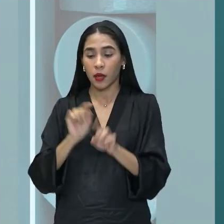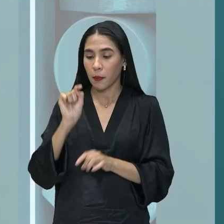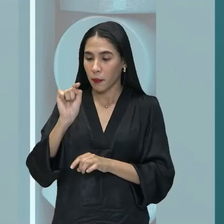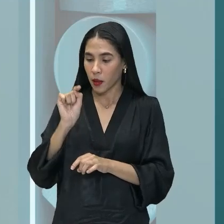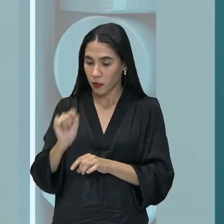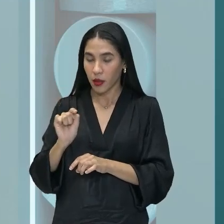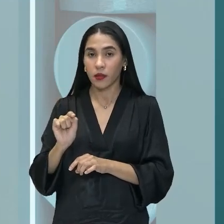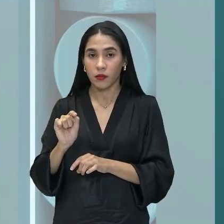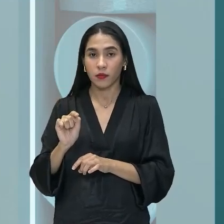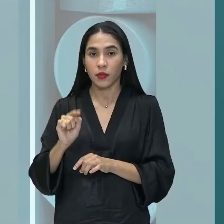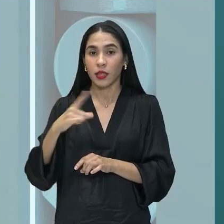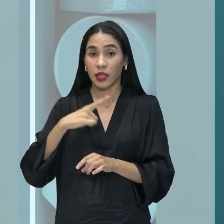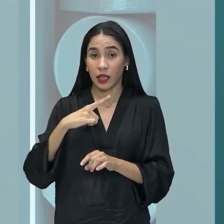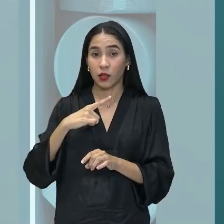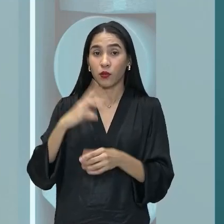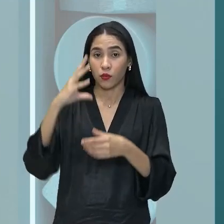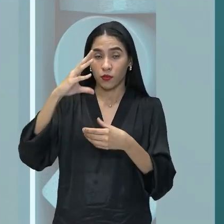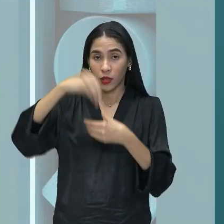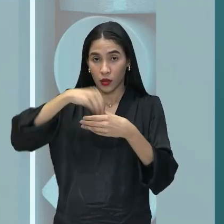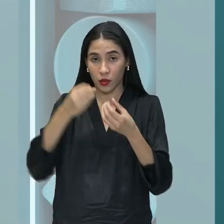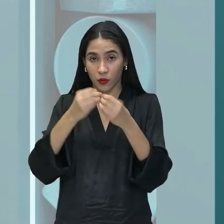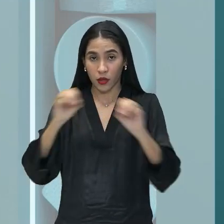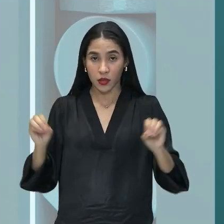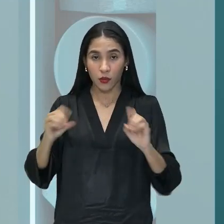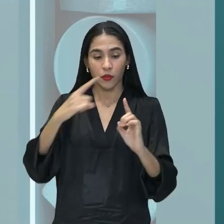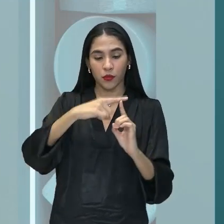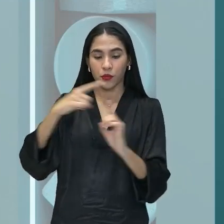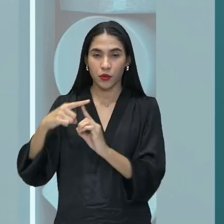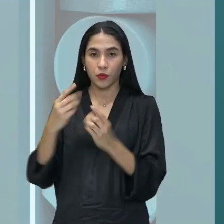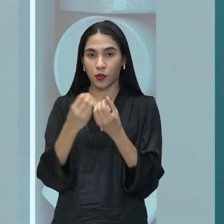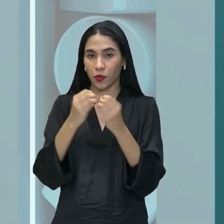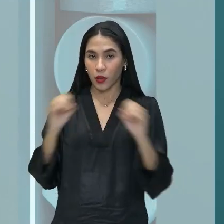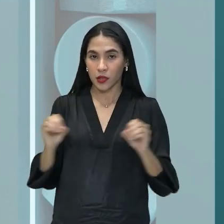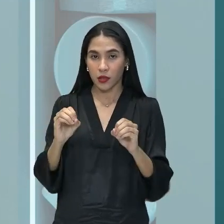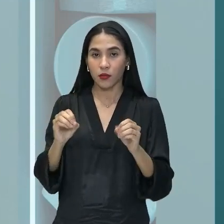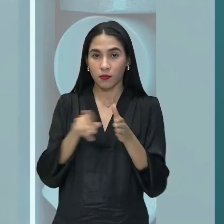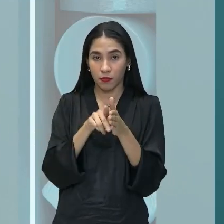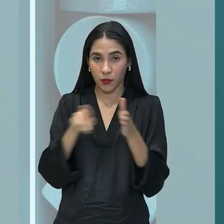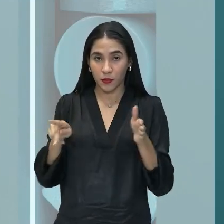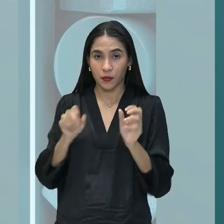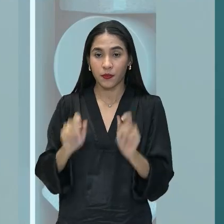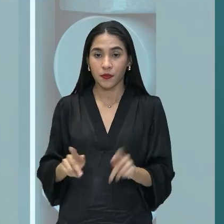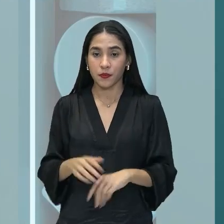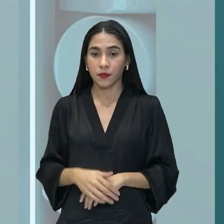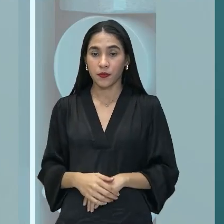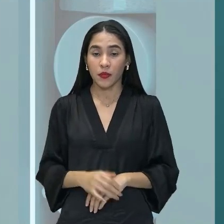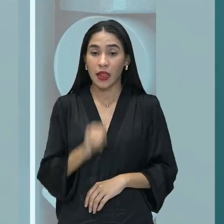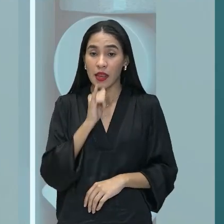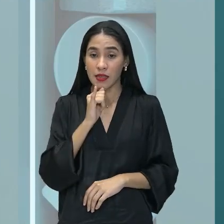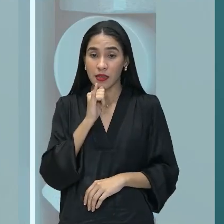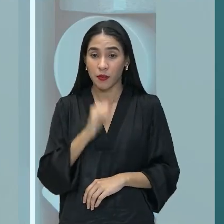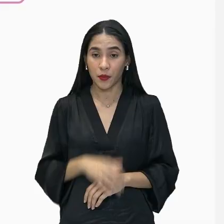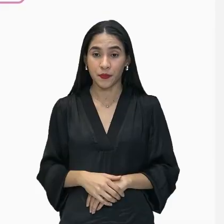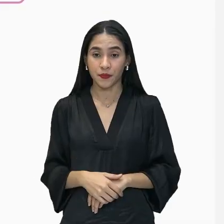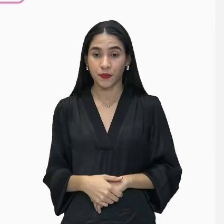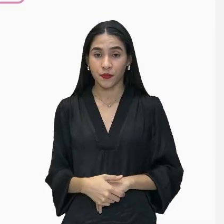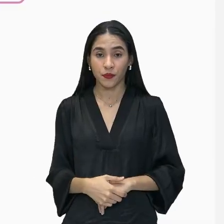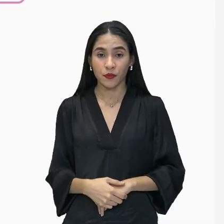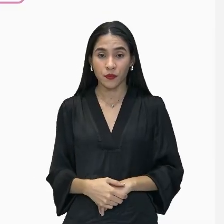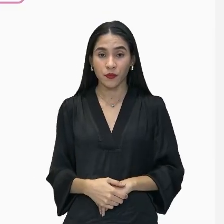ali, marcando esse tipo de oração no período, ok? Vamos ao exemplo? Então, vamos lá.